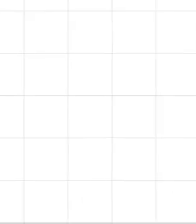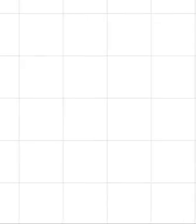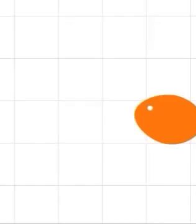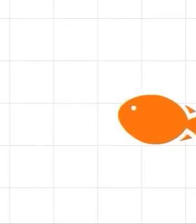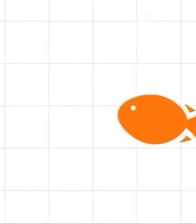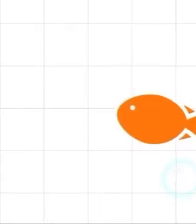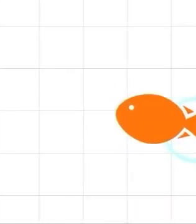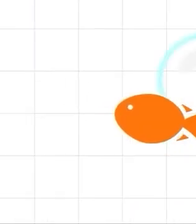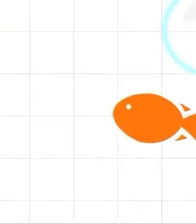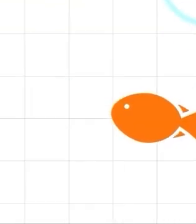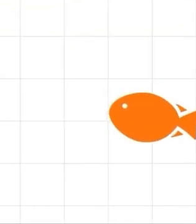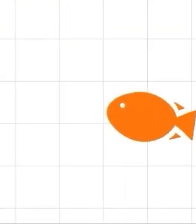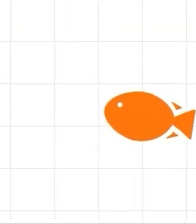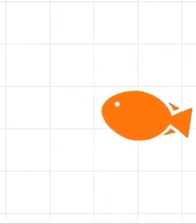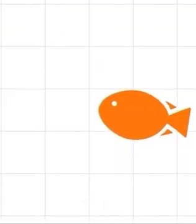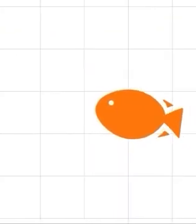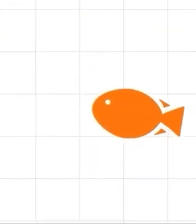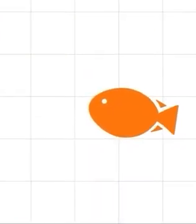Tchau.